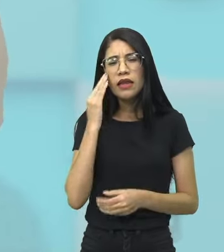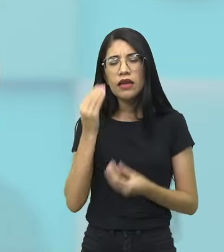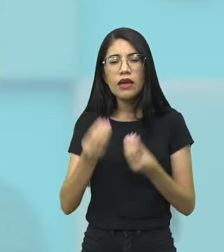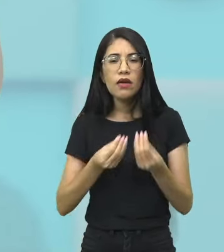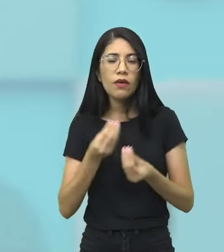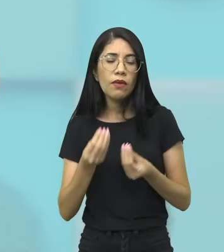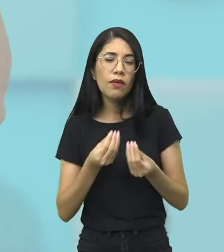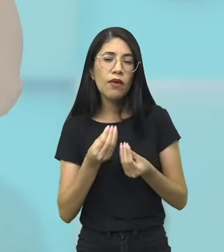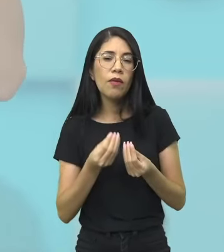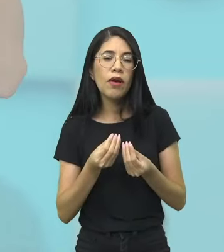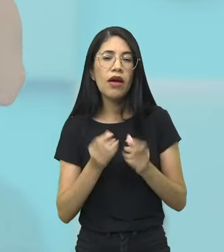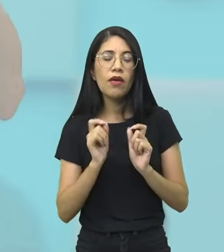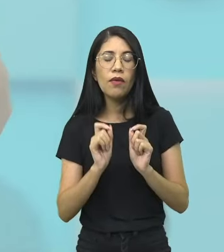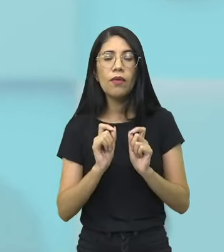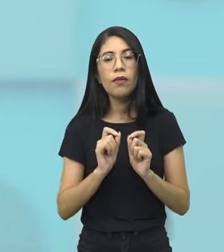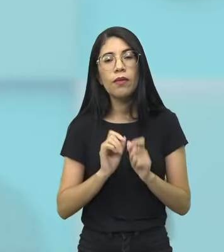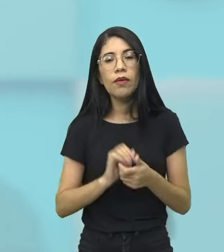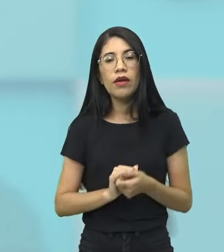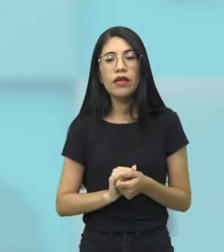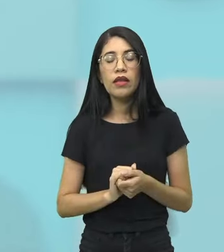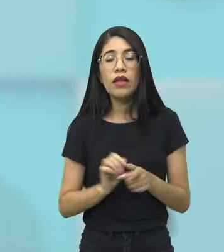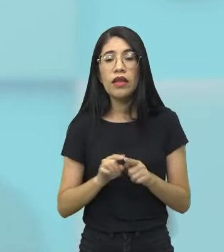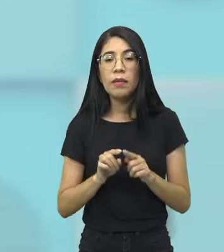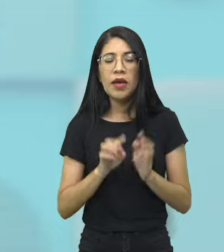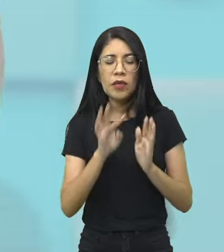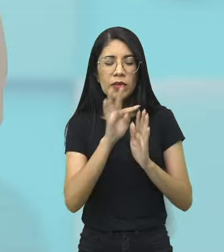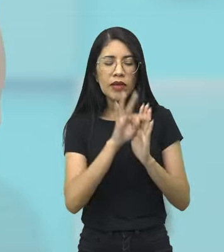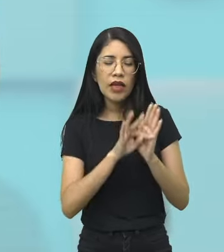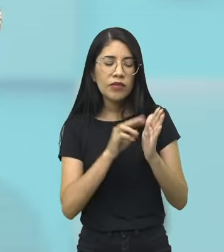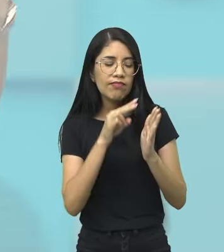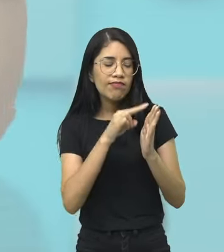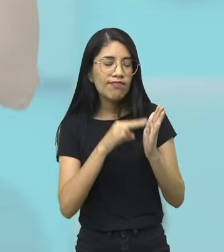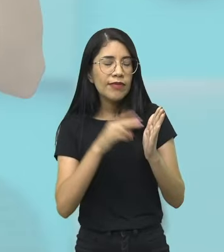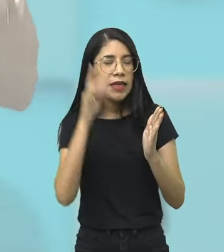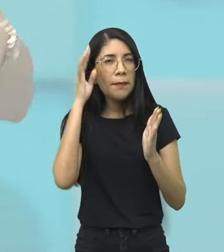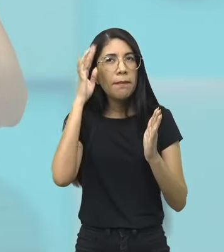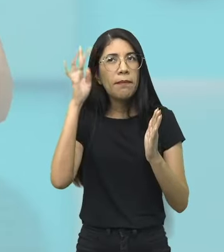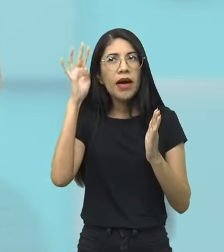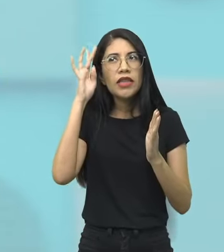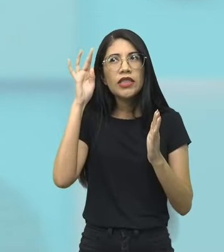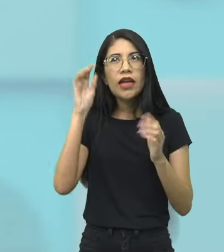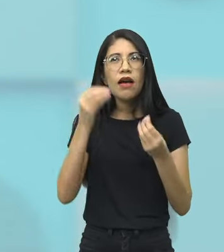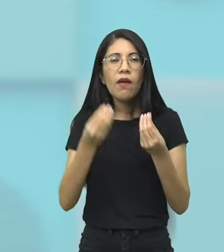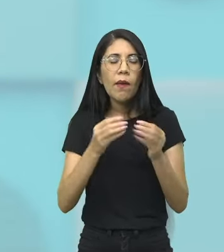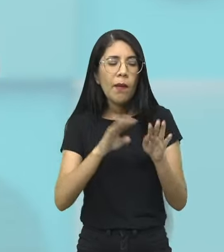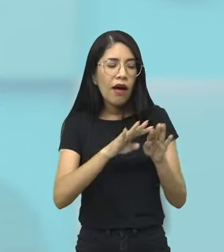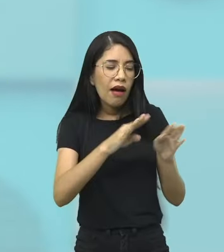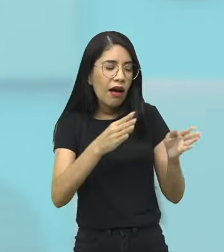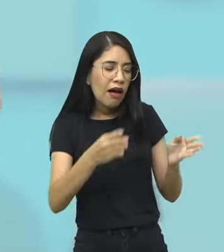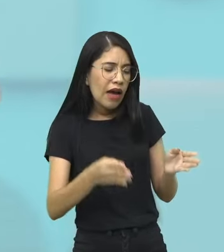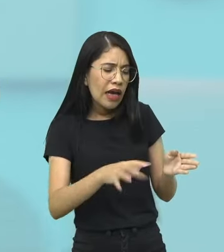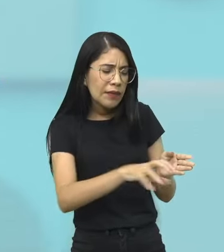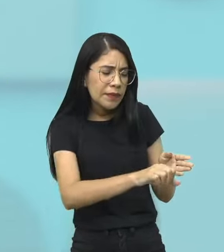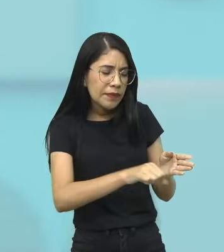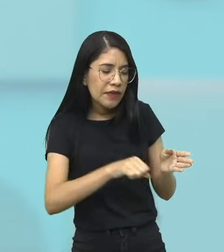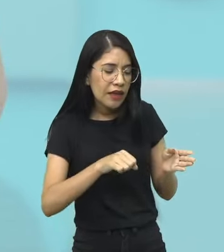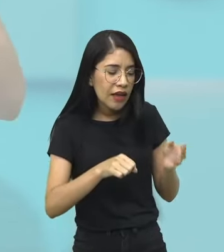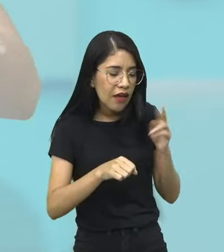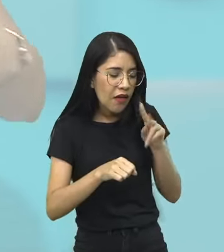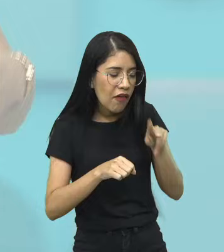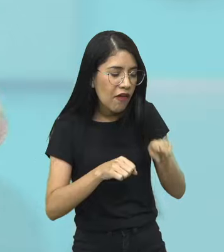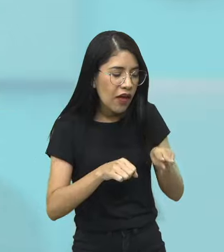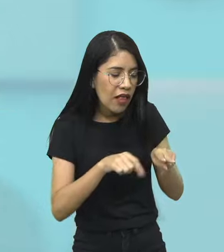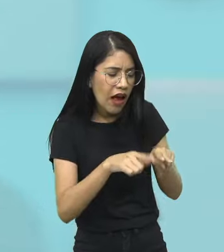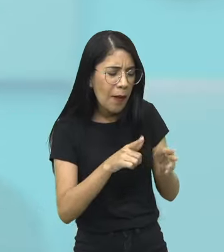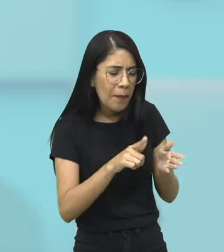e conseguir entrar nesse texto. Eu conseguir imaginar essa cômoda. A pessoa abrindo e vendo lá os